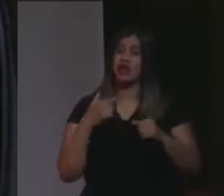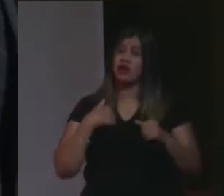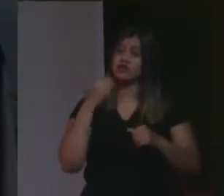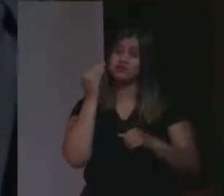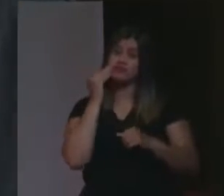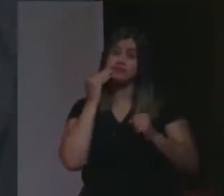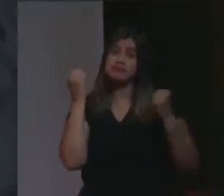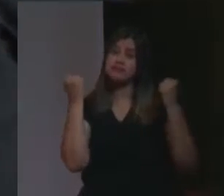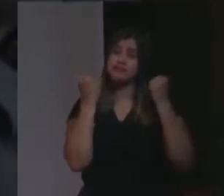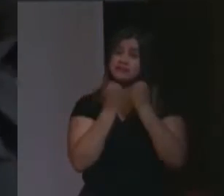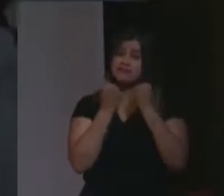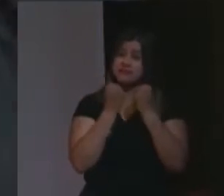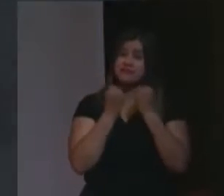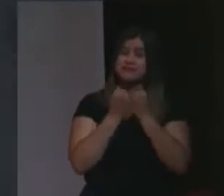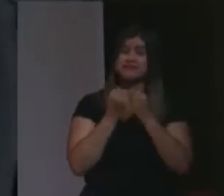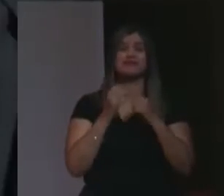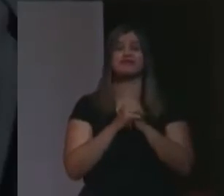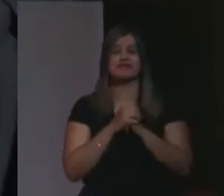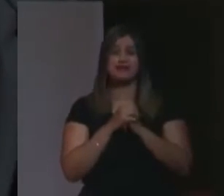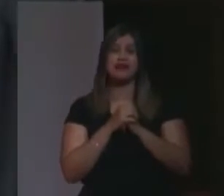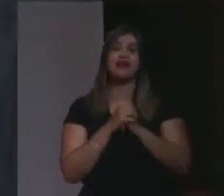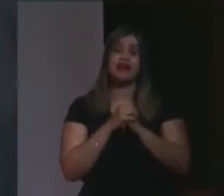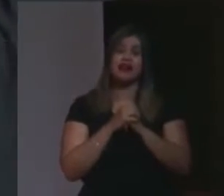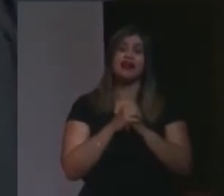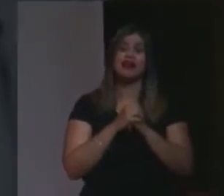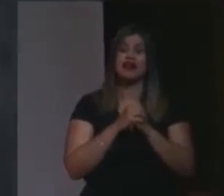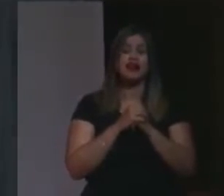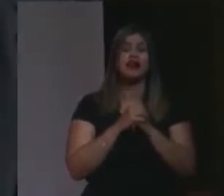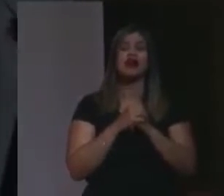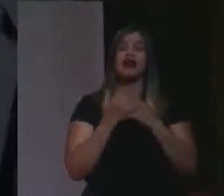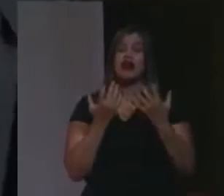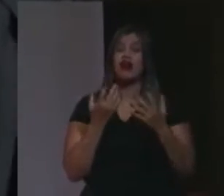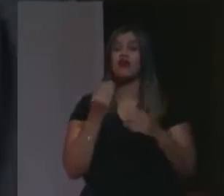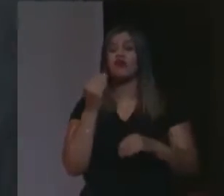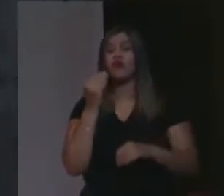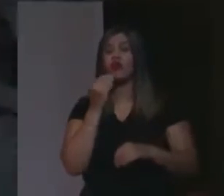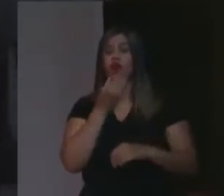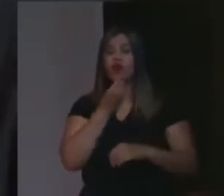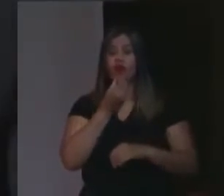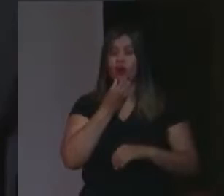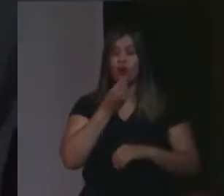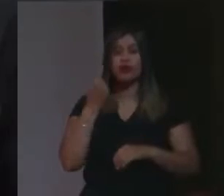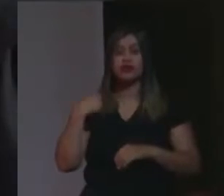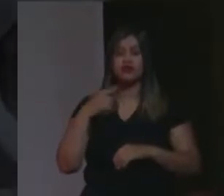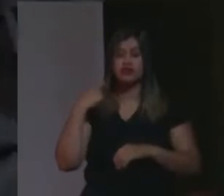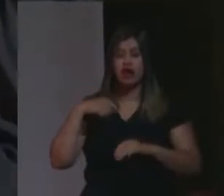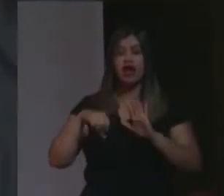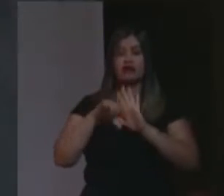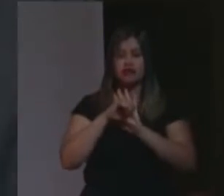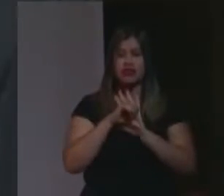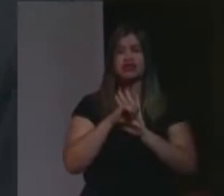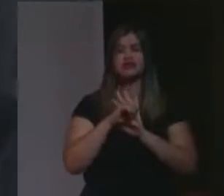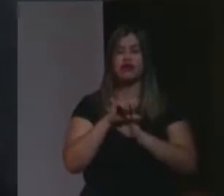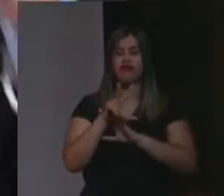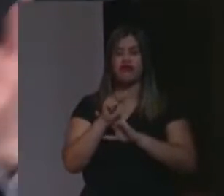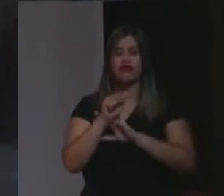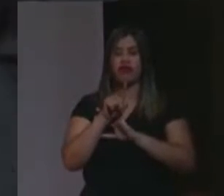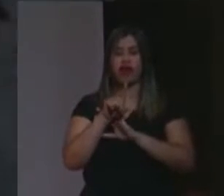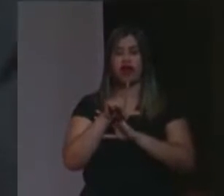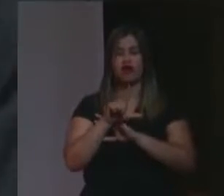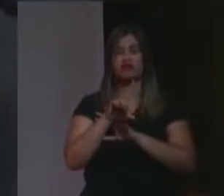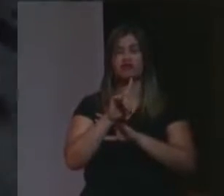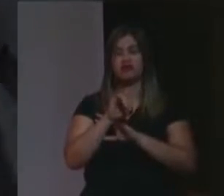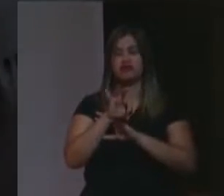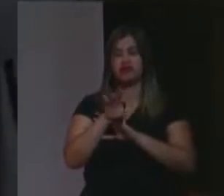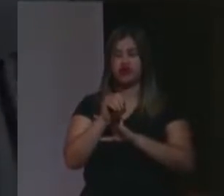possível, vou fazer a defesa viável. Valdir Troncoso Pérez, que foi um grande advogado criminalista e conhecido,